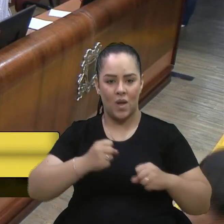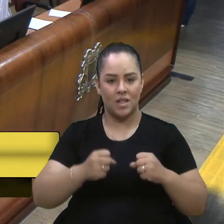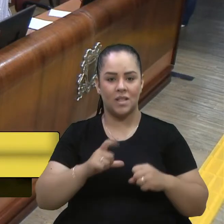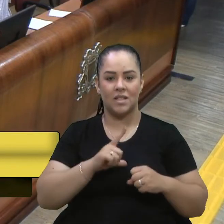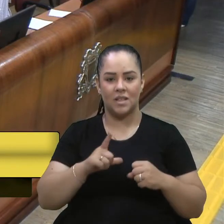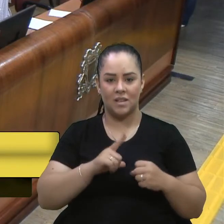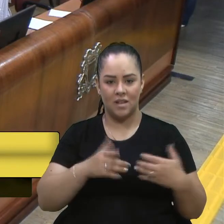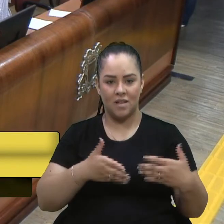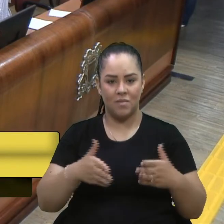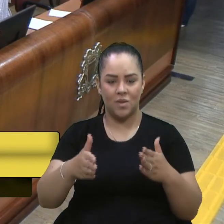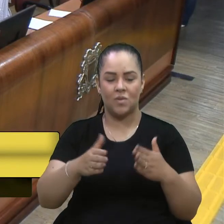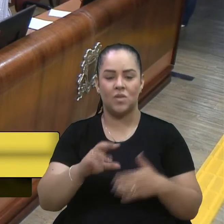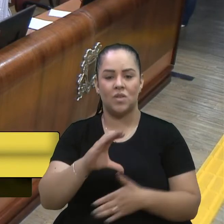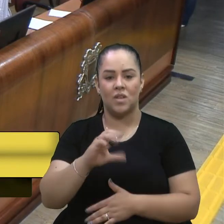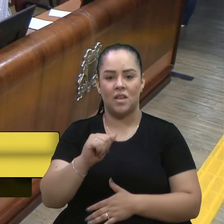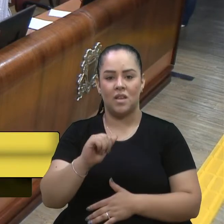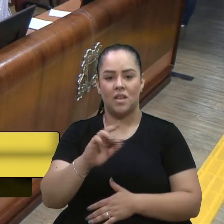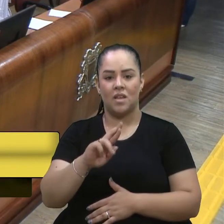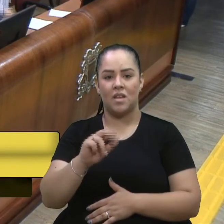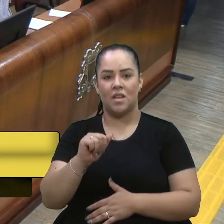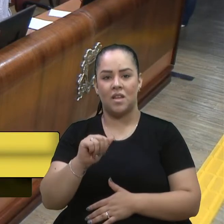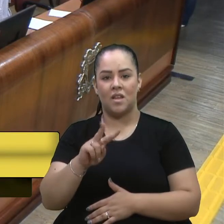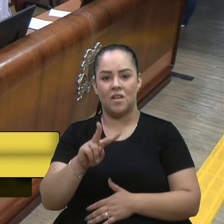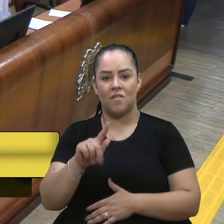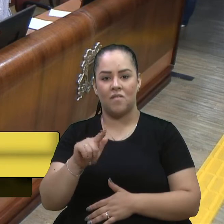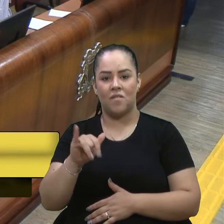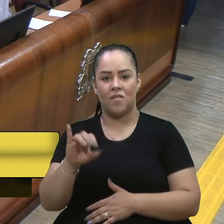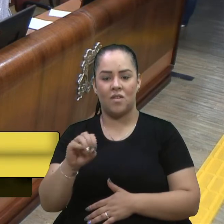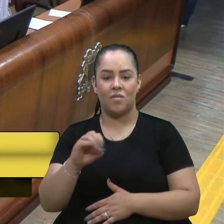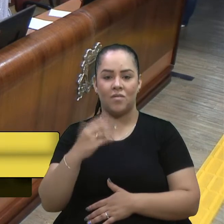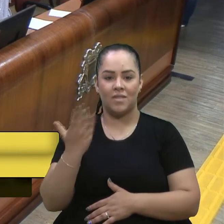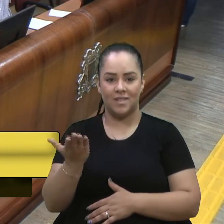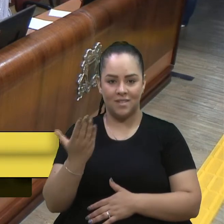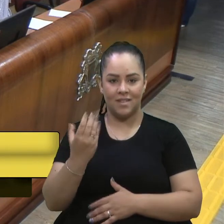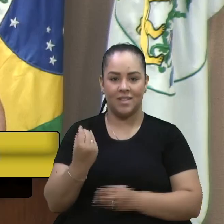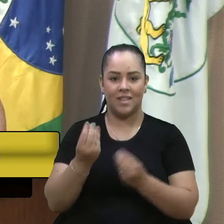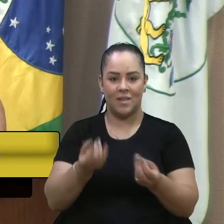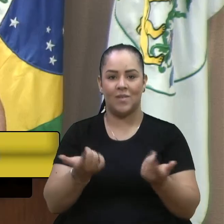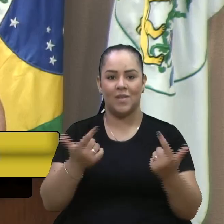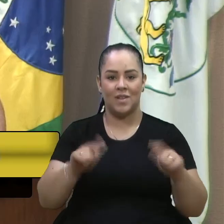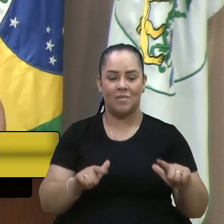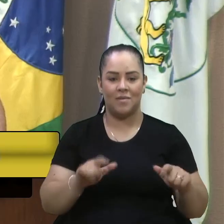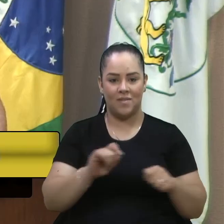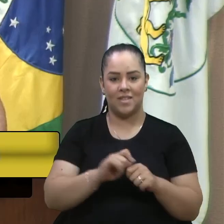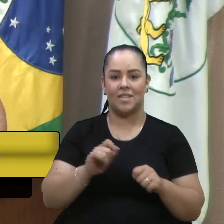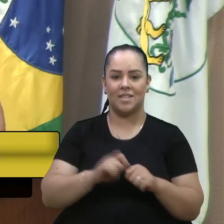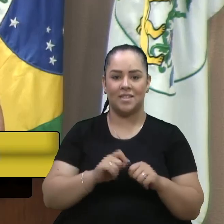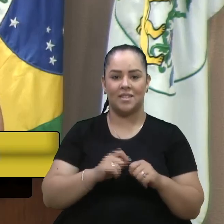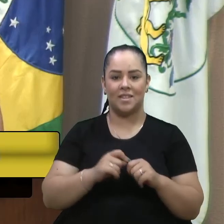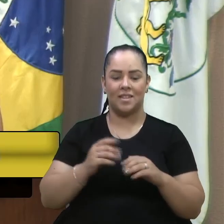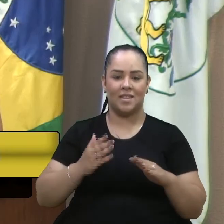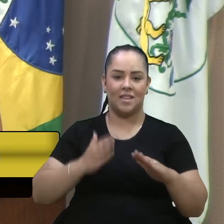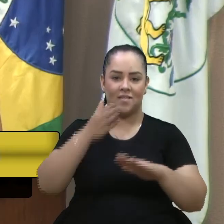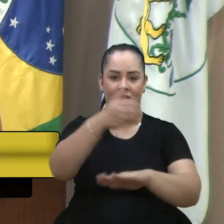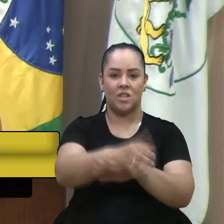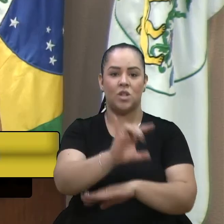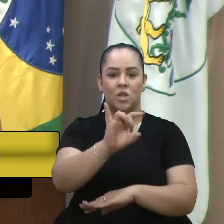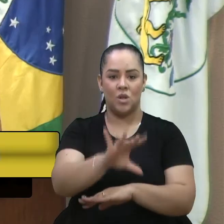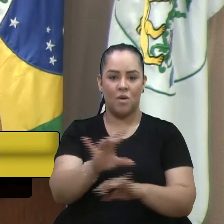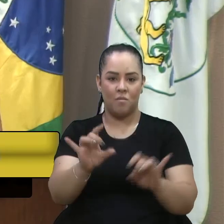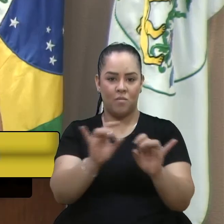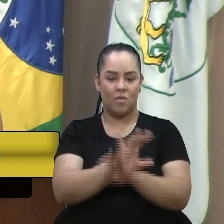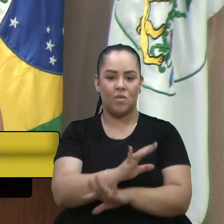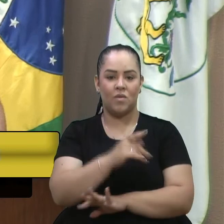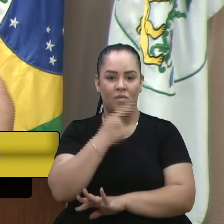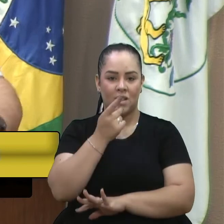nossa equipe e o senhor foi o que cedeu a vã para fazer essa travessia então foi muito importante e quero só concluir senhor presidente falando um